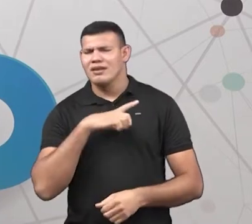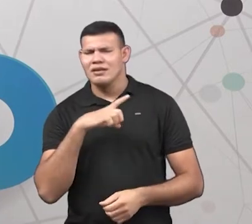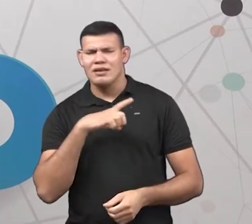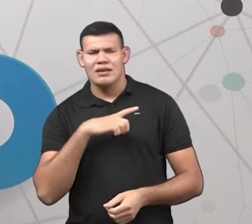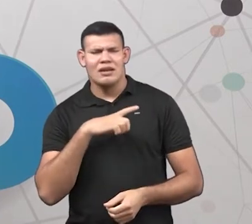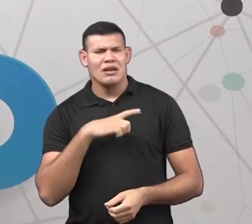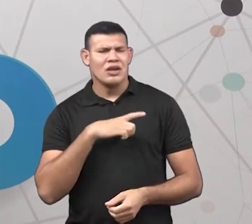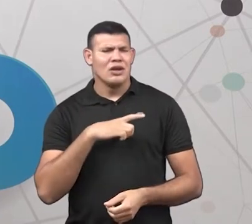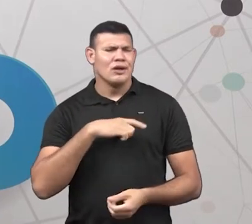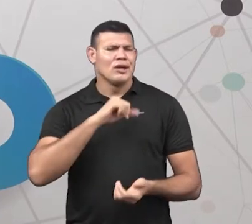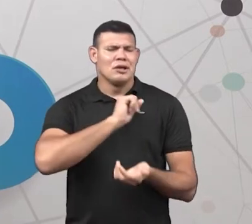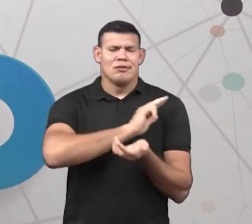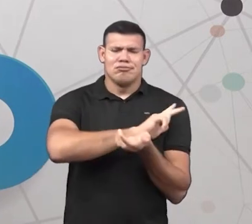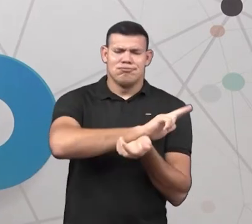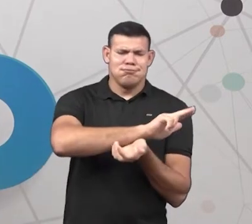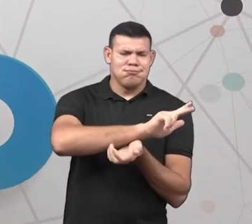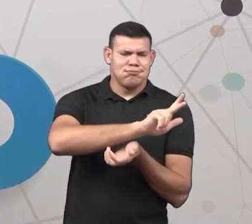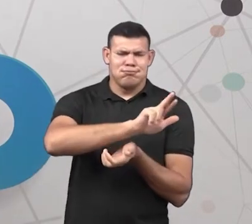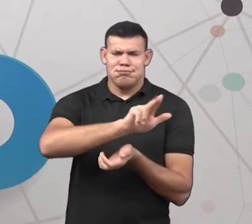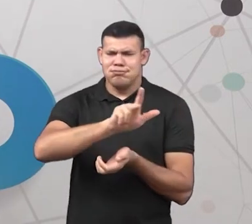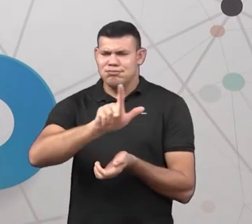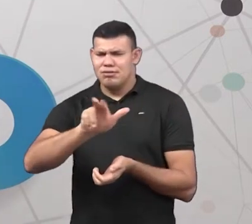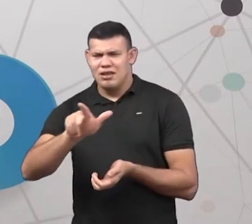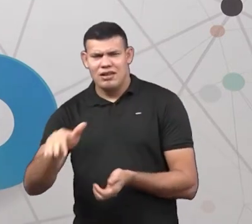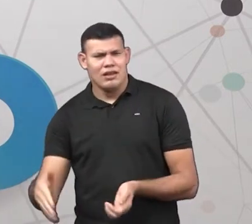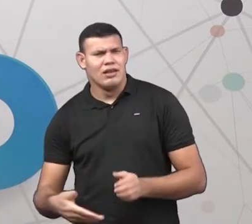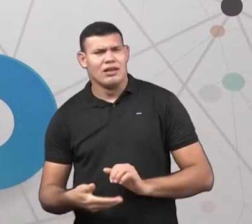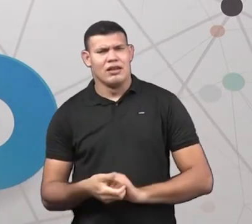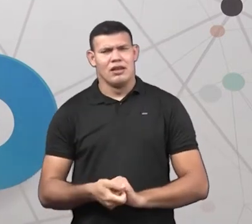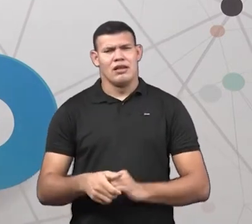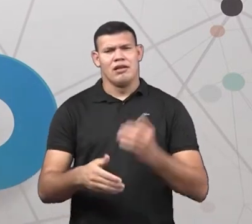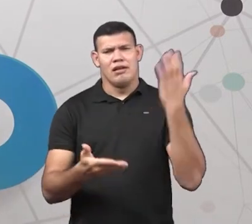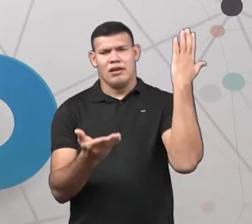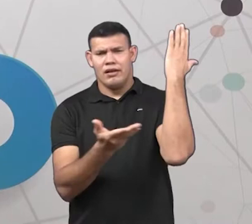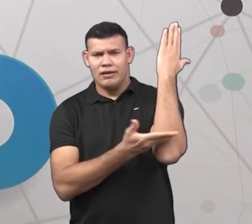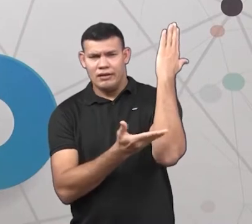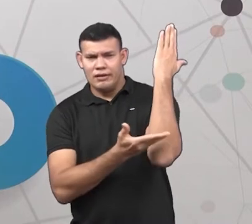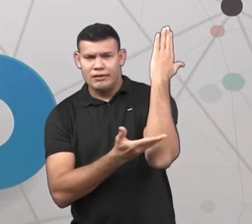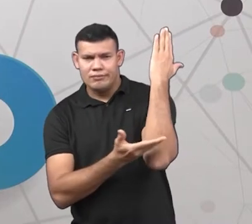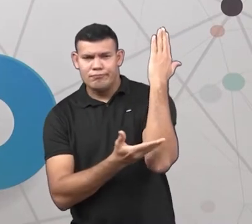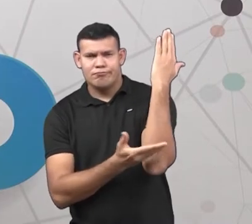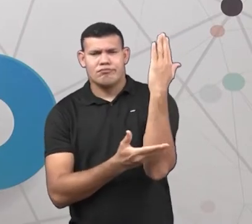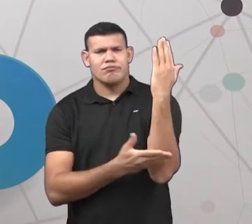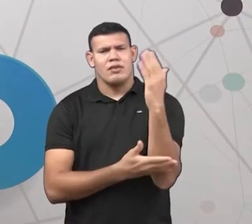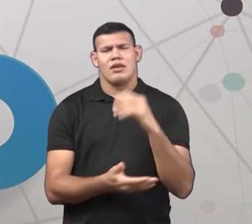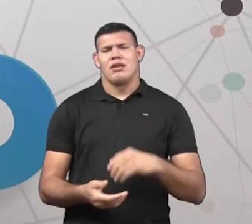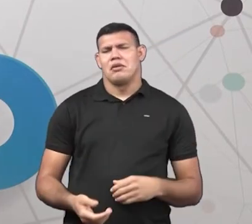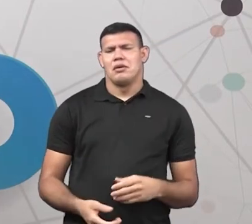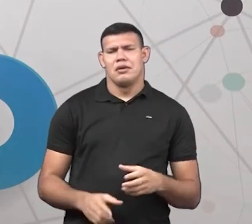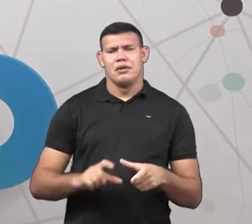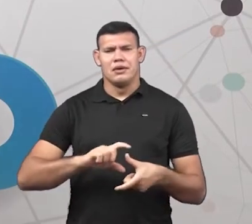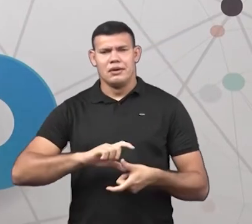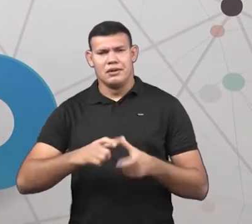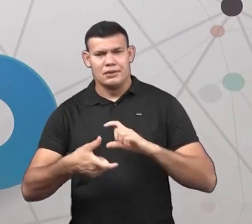formas. Não é porque é madeira. A madeira eu posso dar várias formas para ela. Deixa eu mostrar aqui, ó.